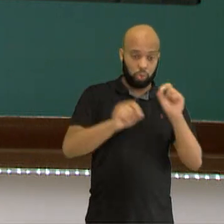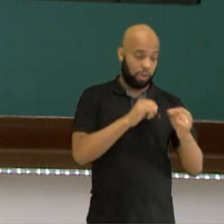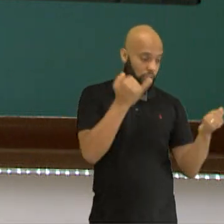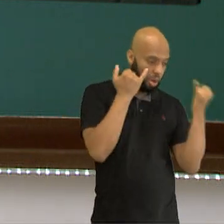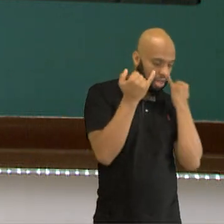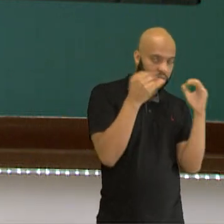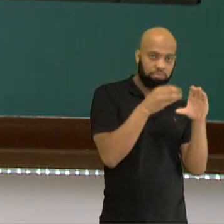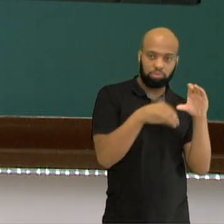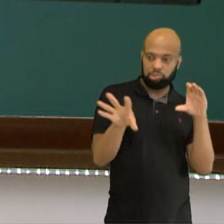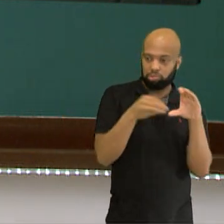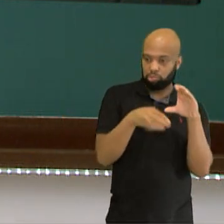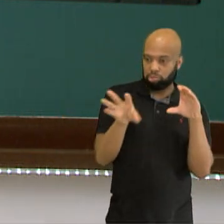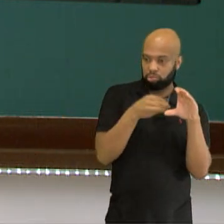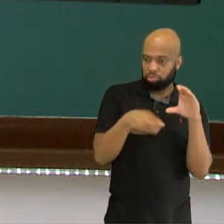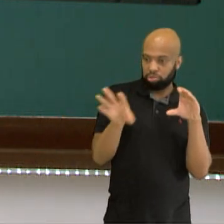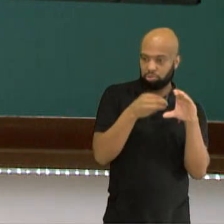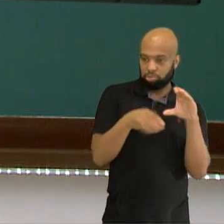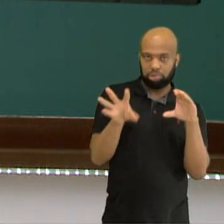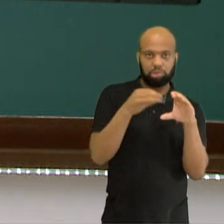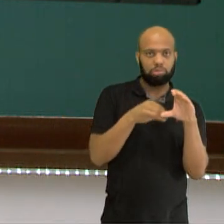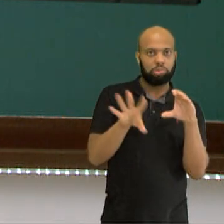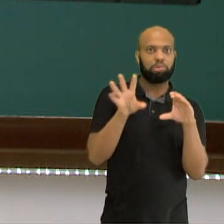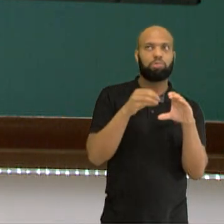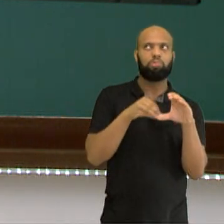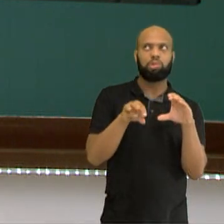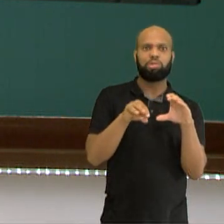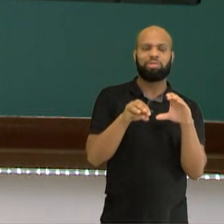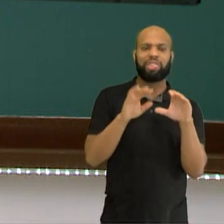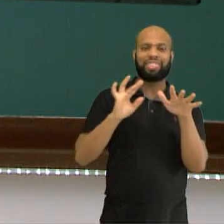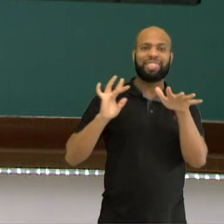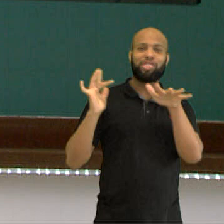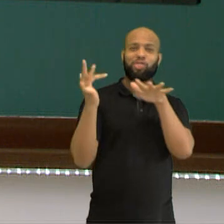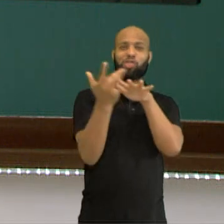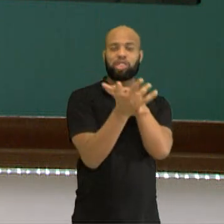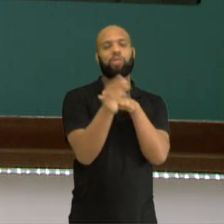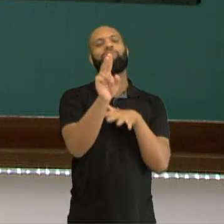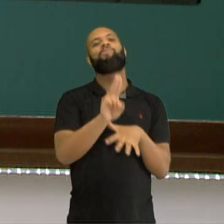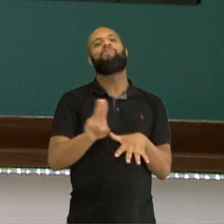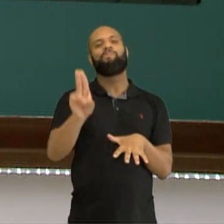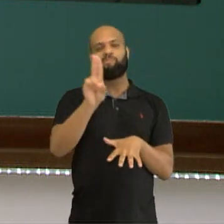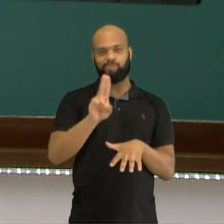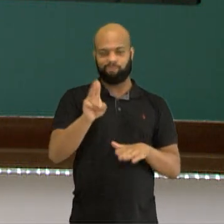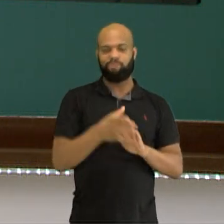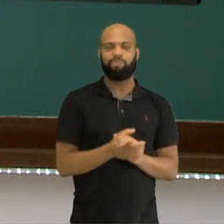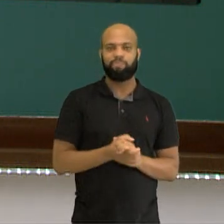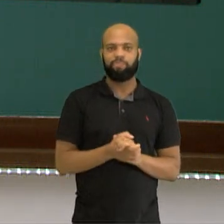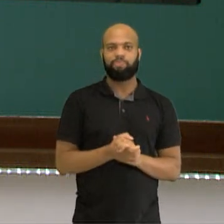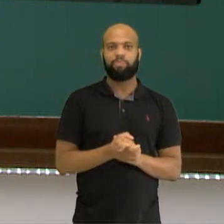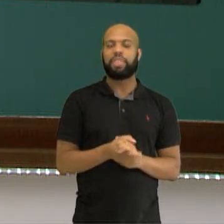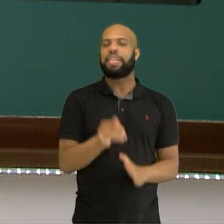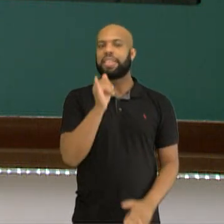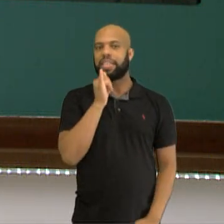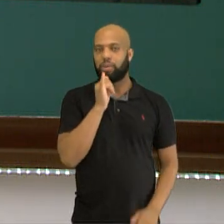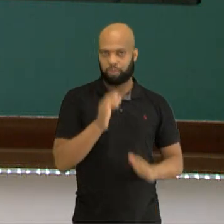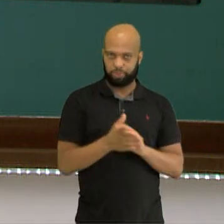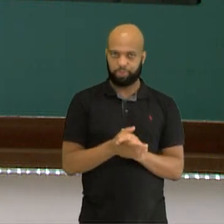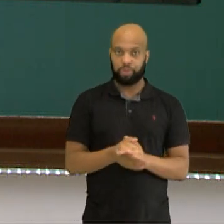informações para frente através das mídias, das redes sociais. Então, Facebook,